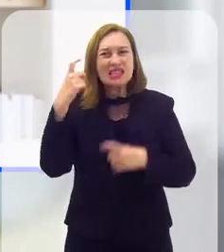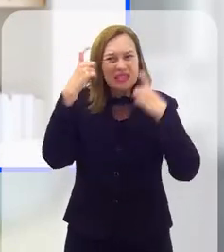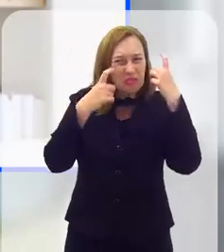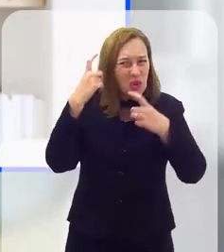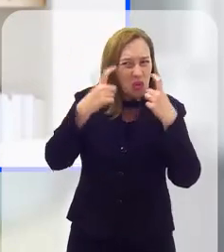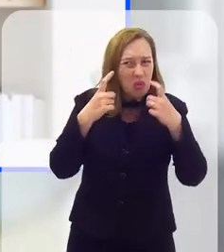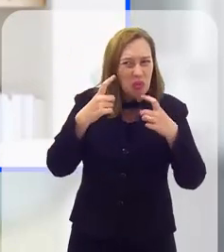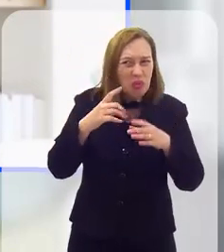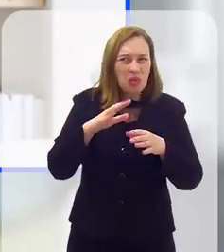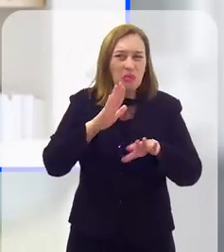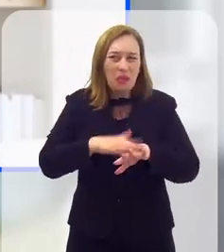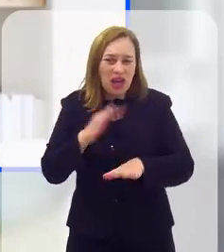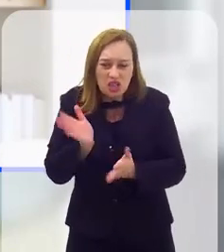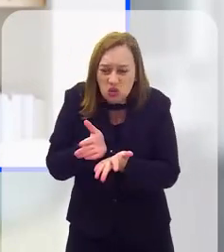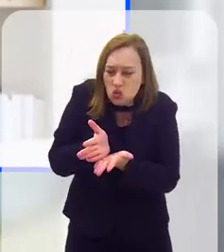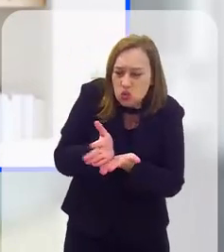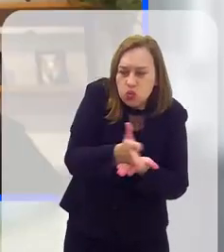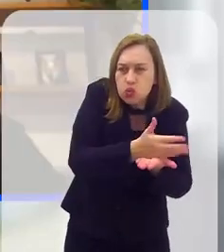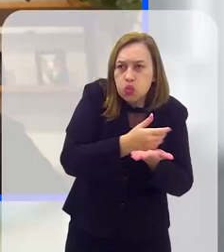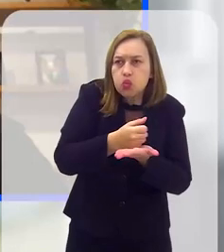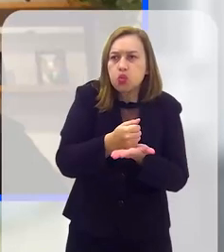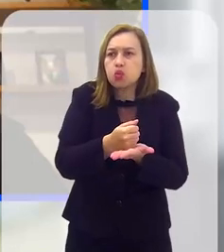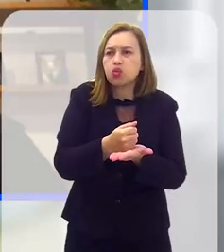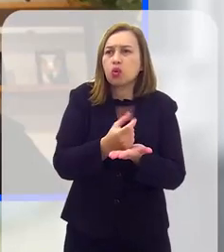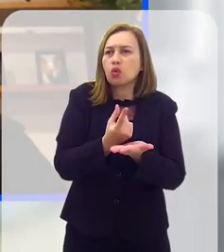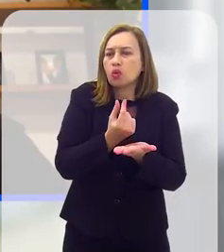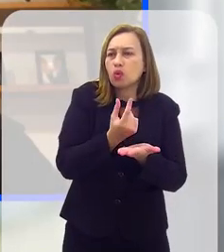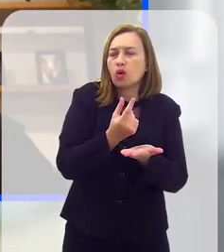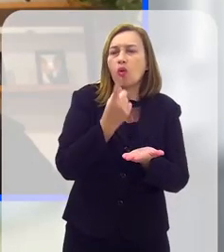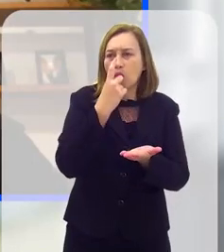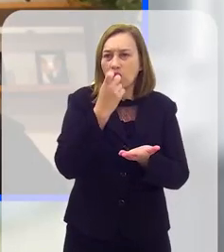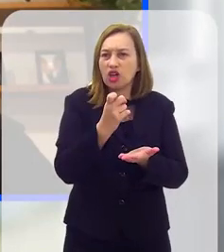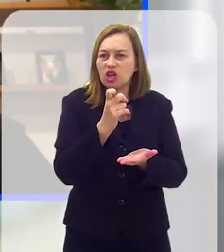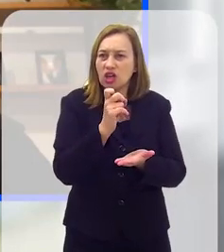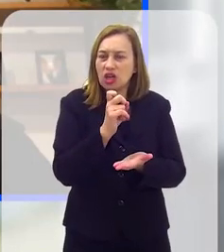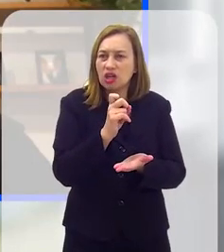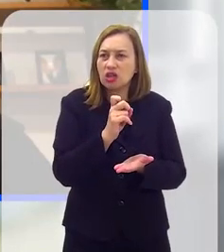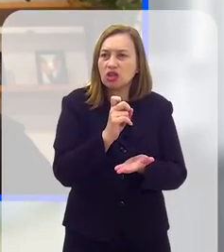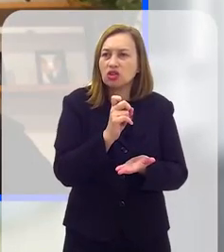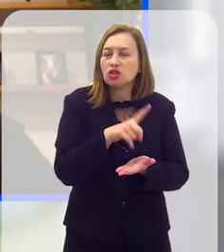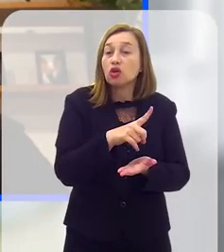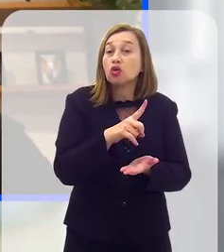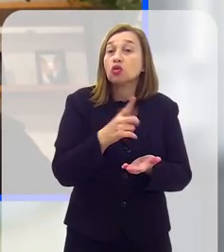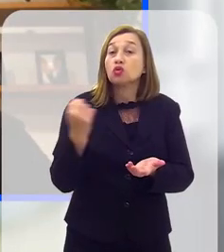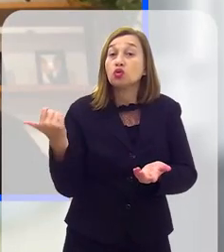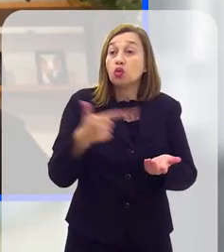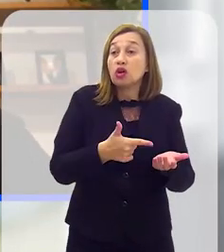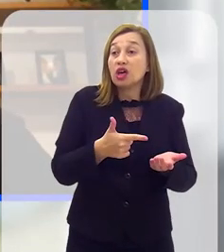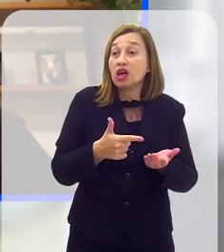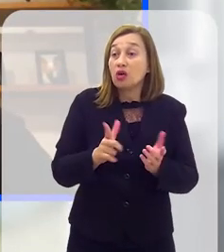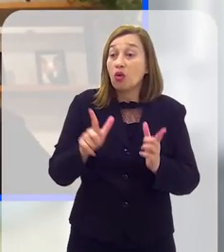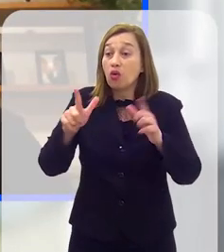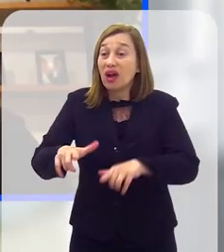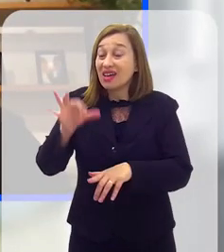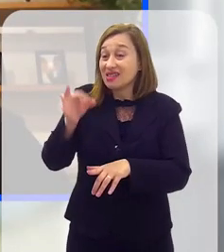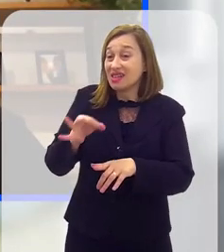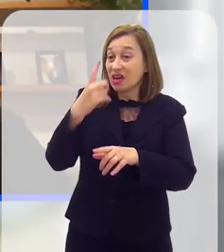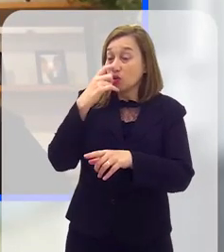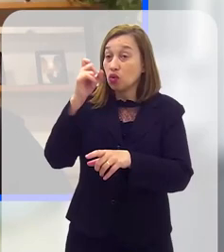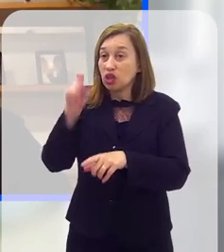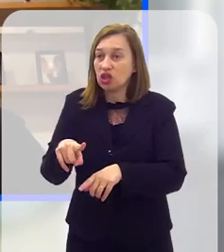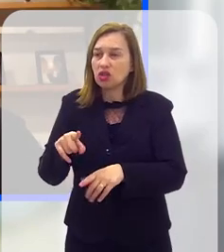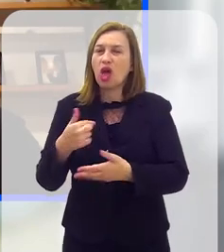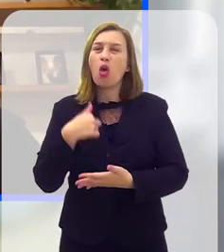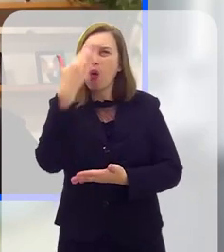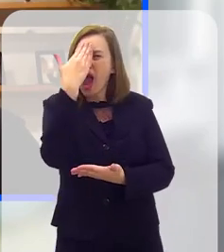prefeituras se preocupam mesmo com a coleta e não com o destino final desse lixo? Eu acredito, na